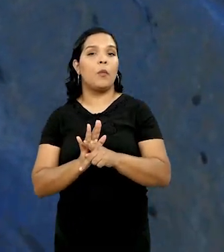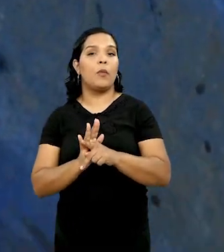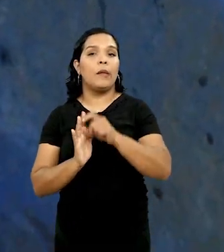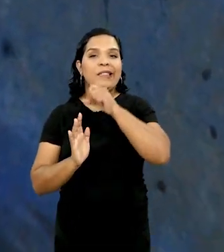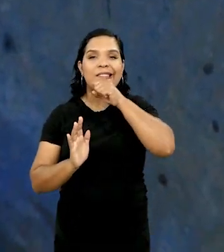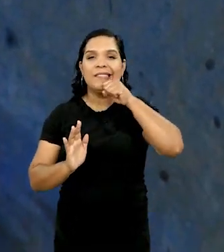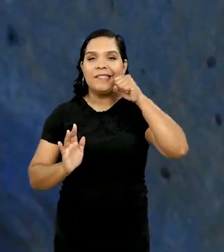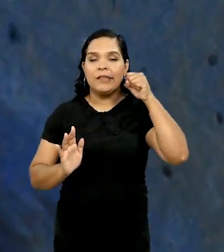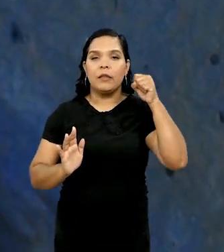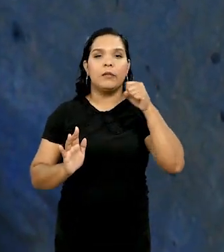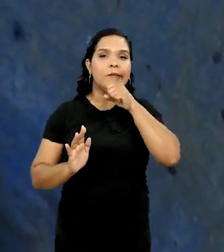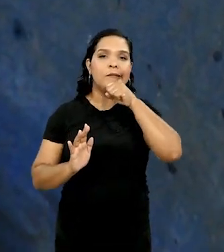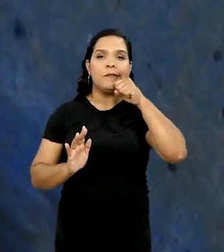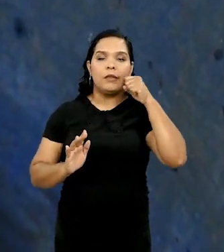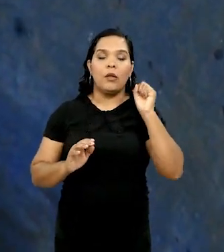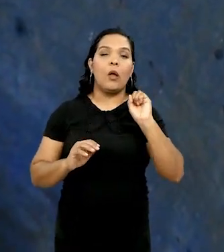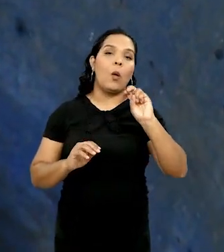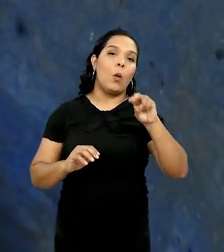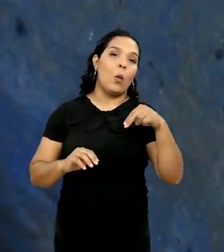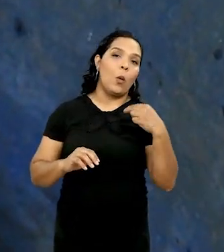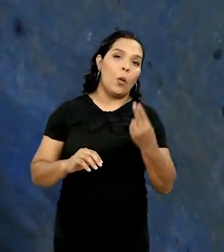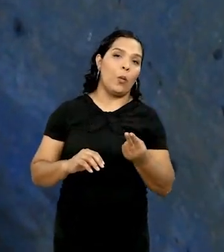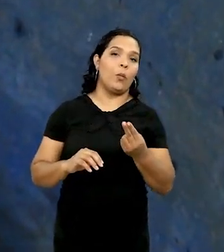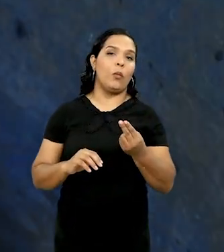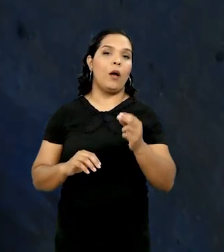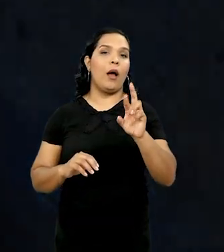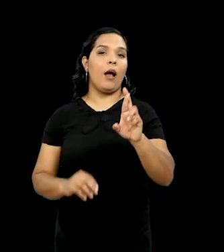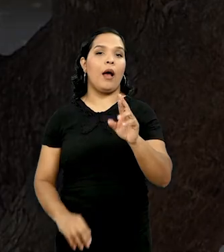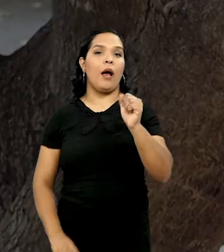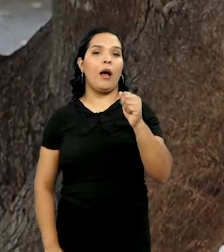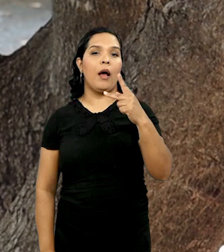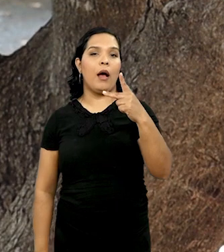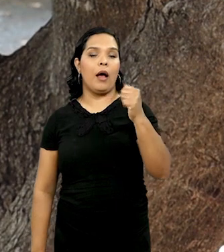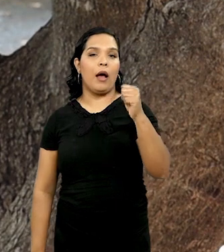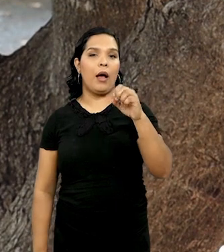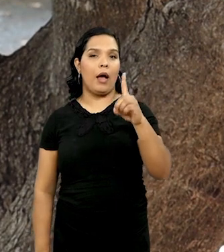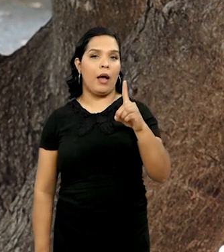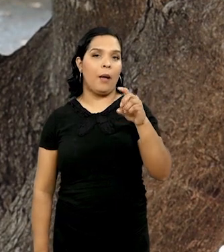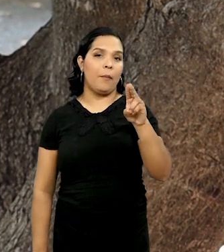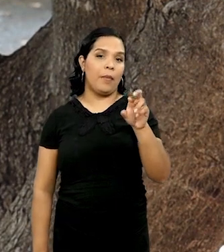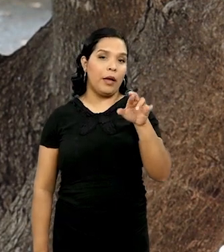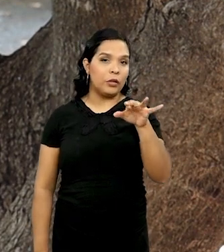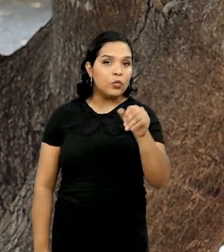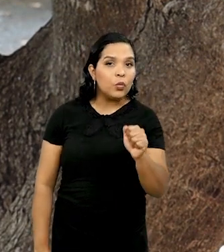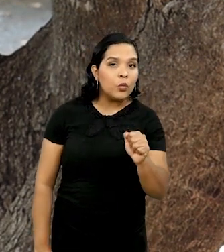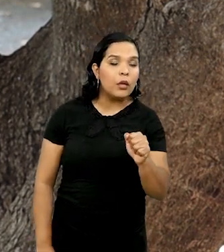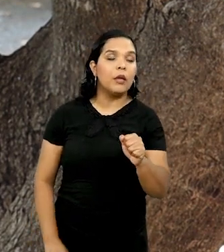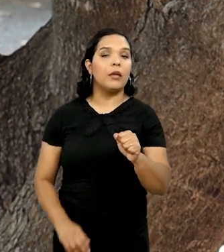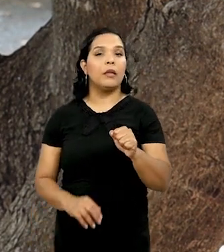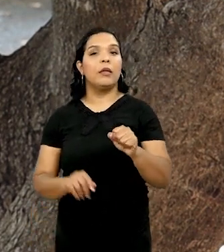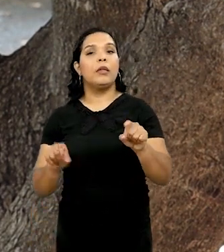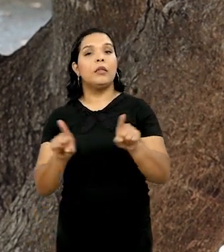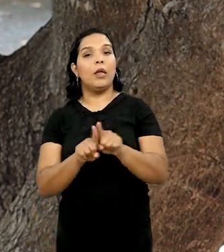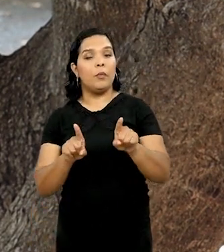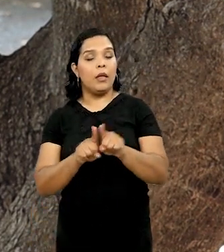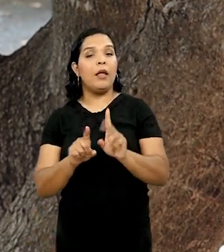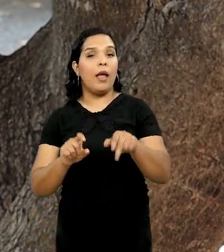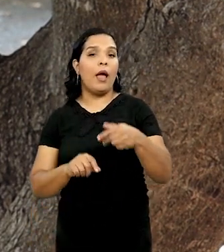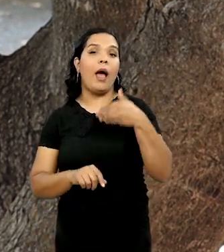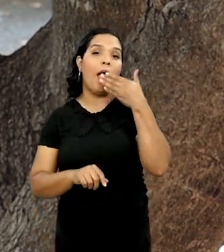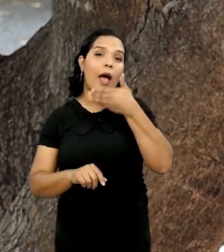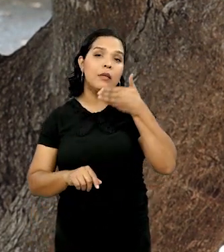ou rapadura, então depende do que o agricultor tem. No caso do caldo de cana ou rapadura, uma fonte de